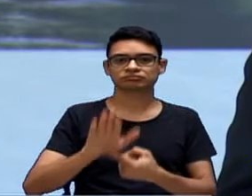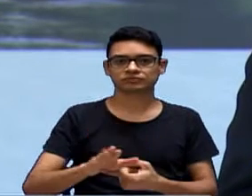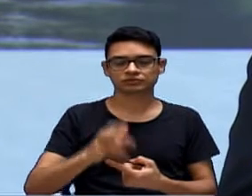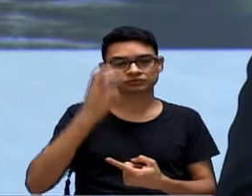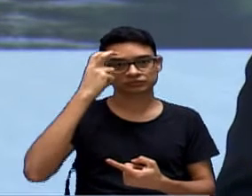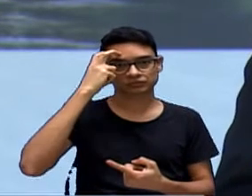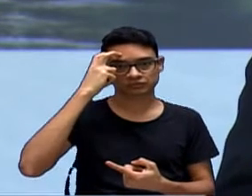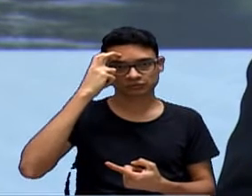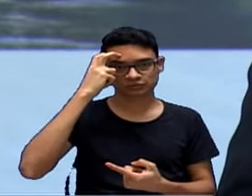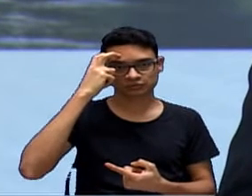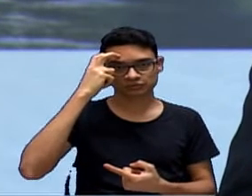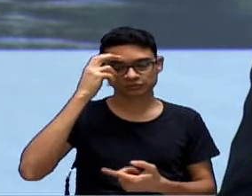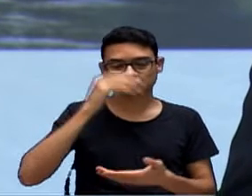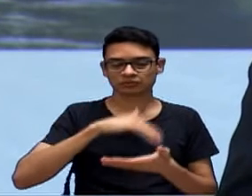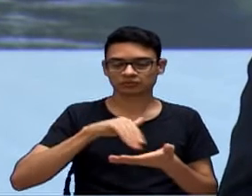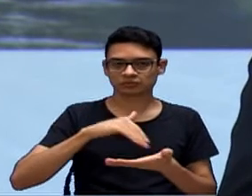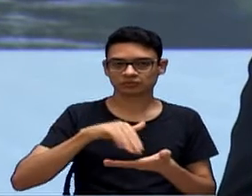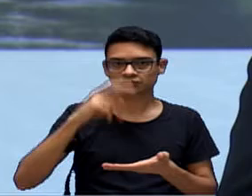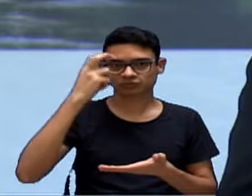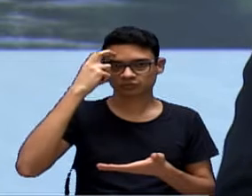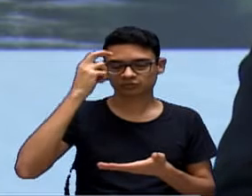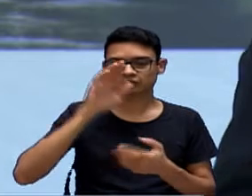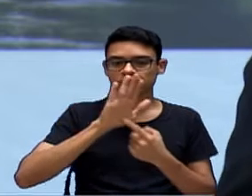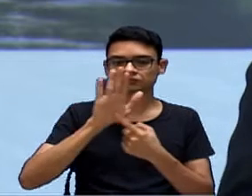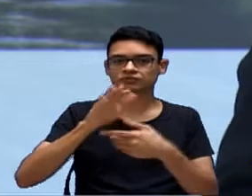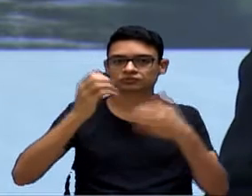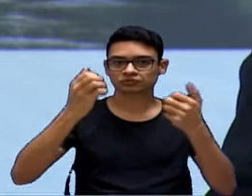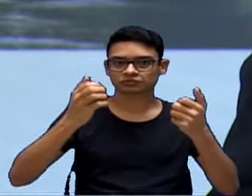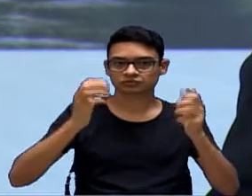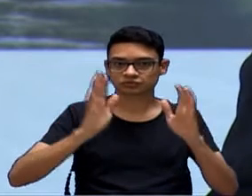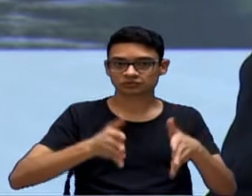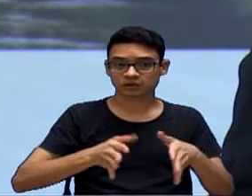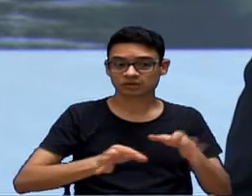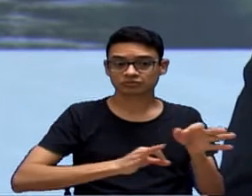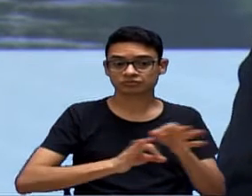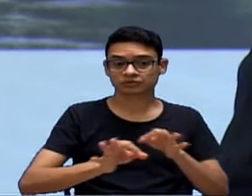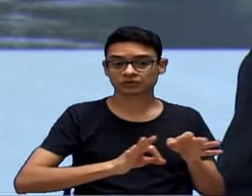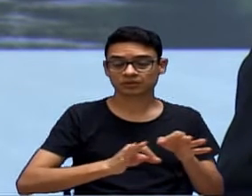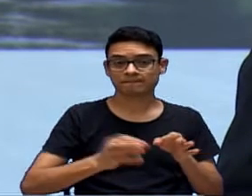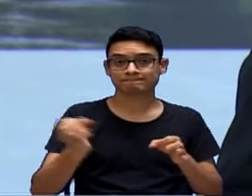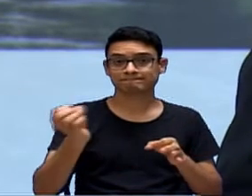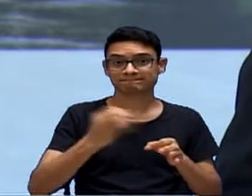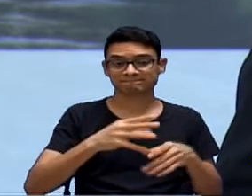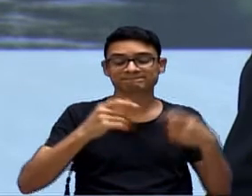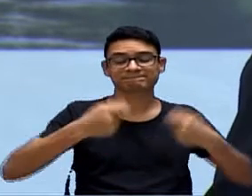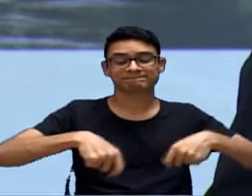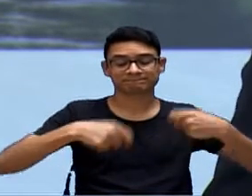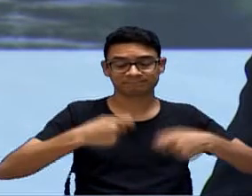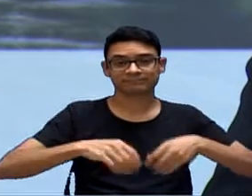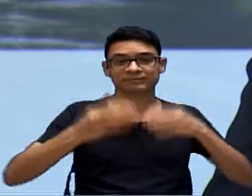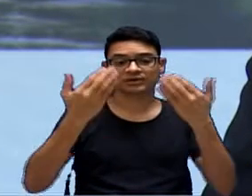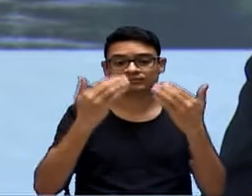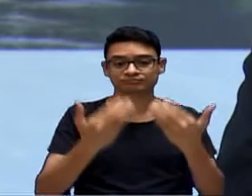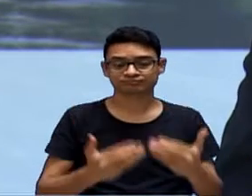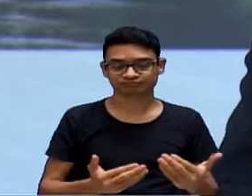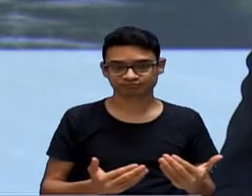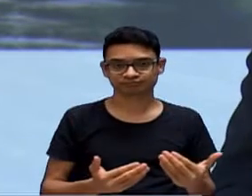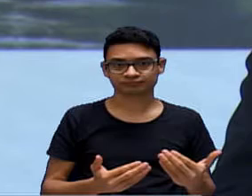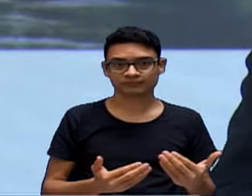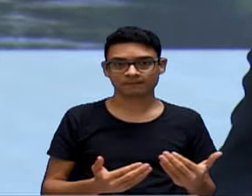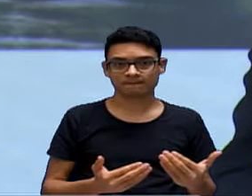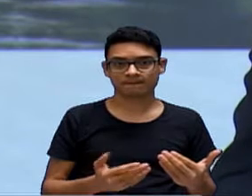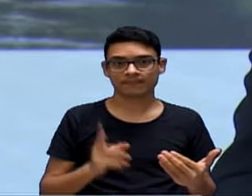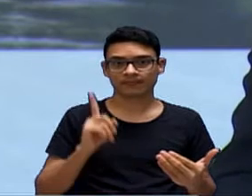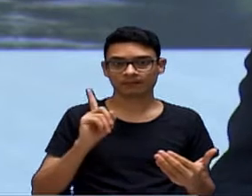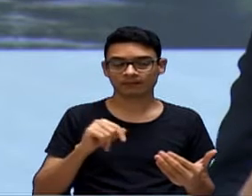a Secretaria da Cultura vai ter alguns dias agora para elaborar o novo projeto, o novo processo de edital para fazer o